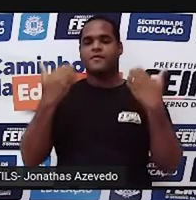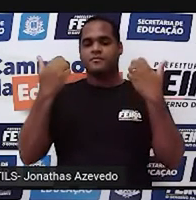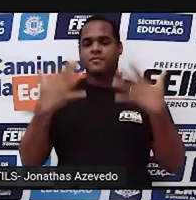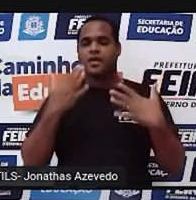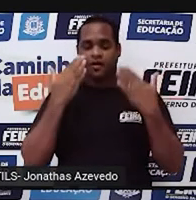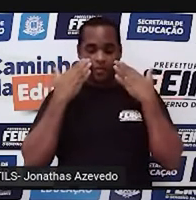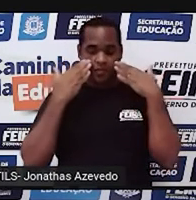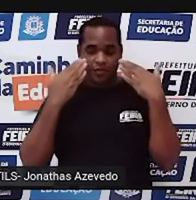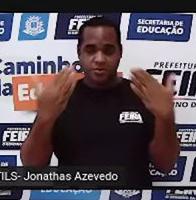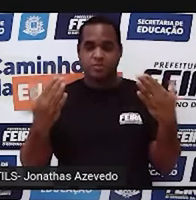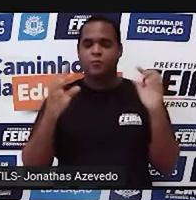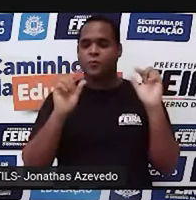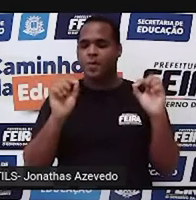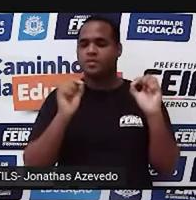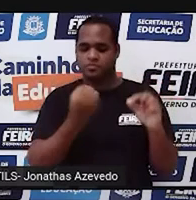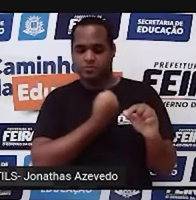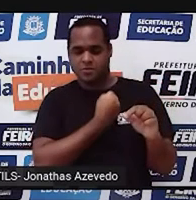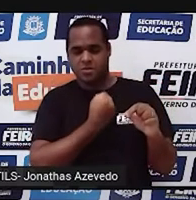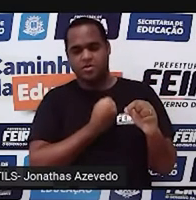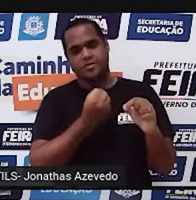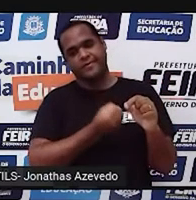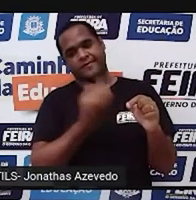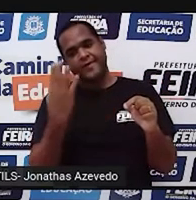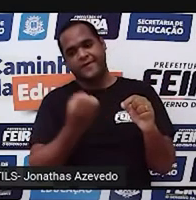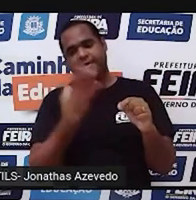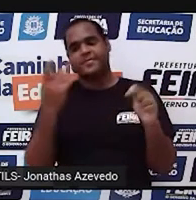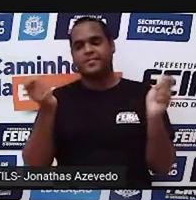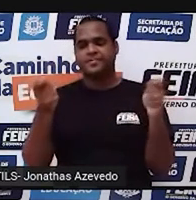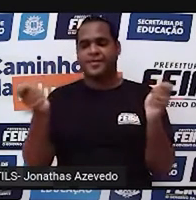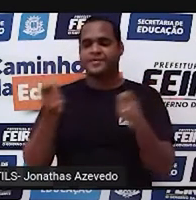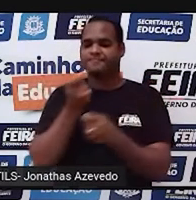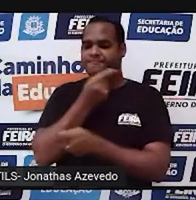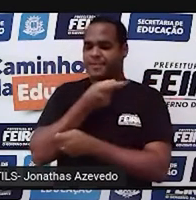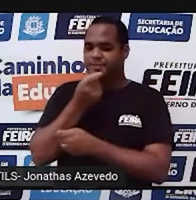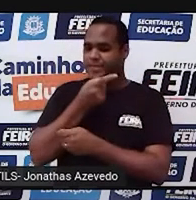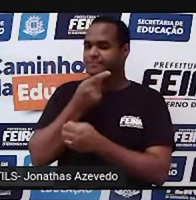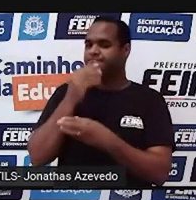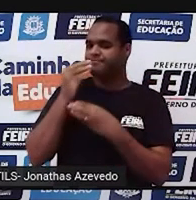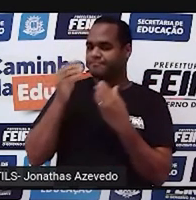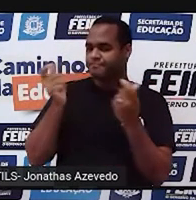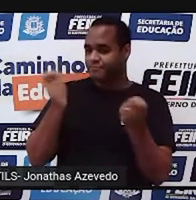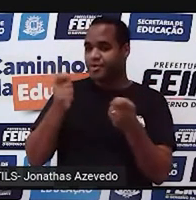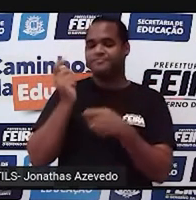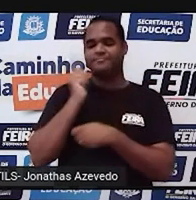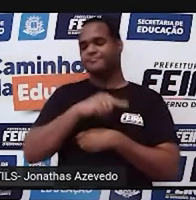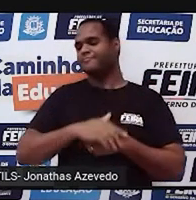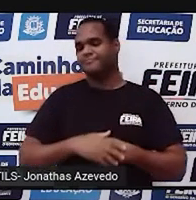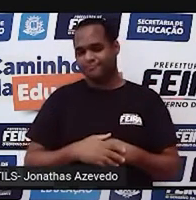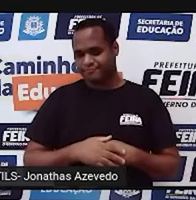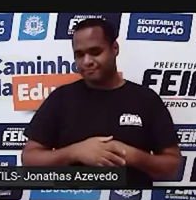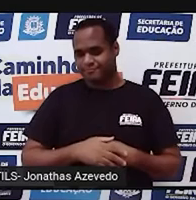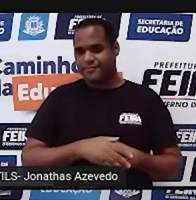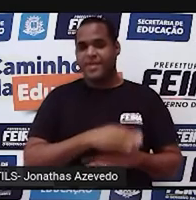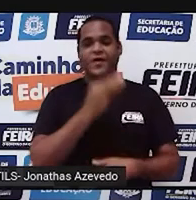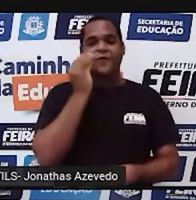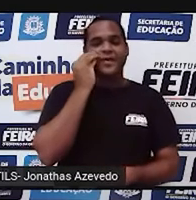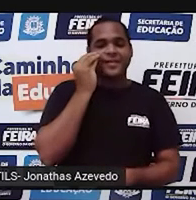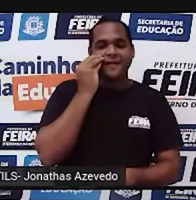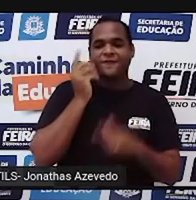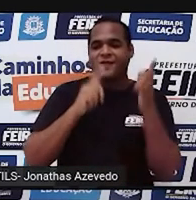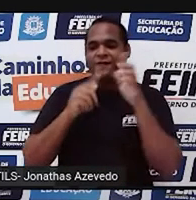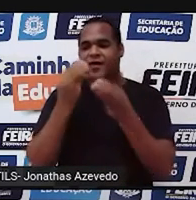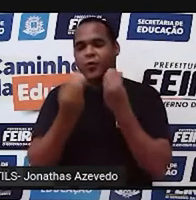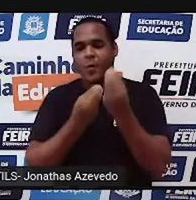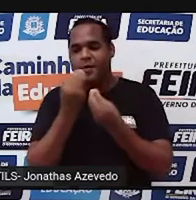mostrar que os números também podem ser engraçados. Pois é, vou tentar fazer aqui um momento de